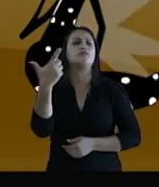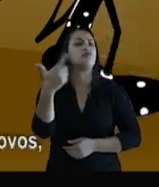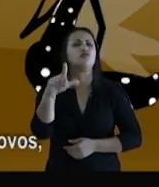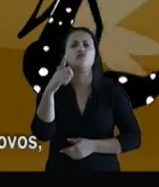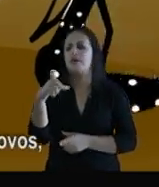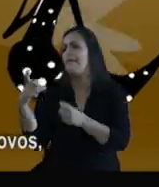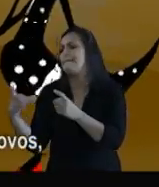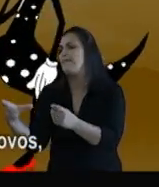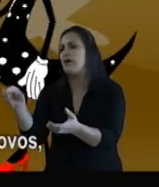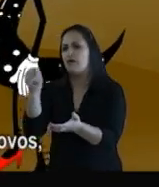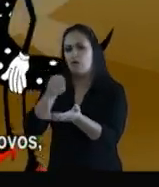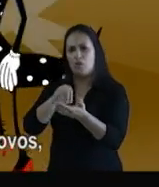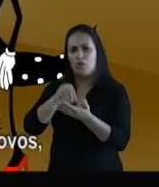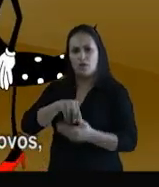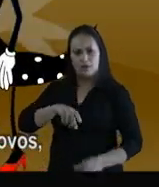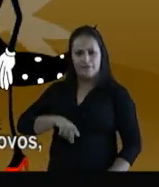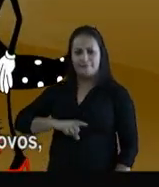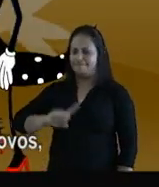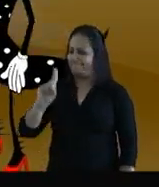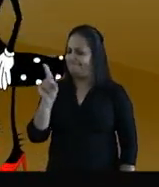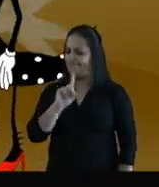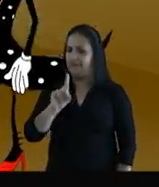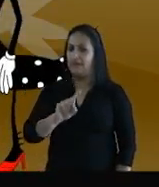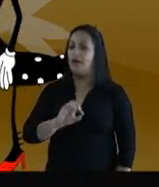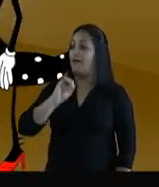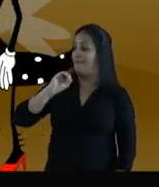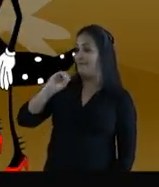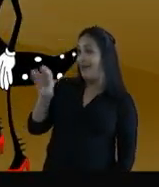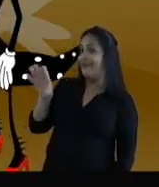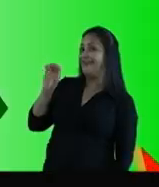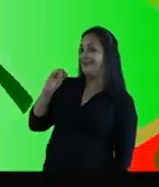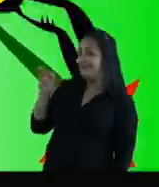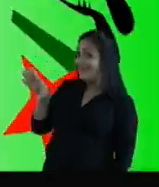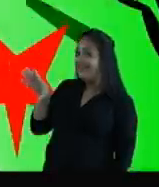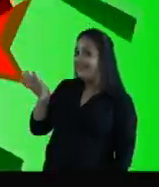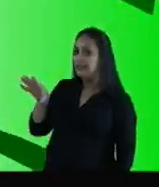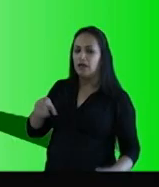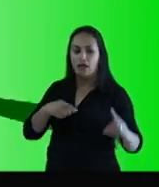Já não tenho de você por seus ovos. Deu fora!